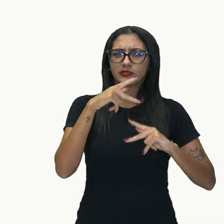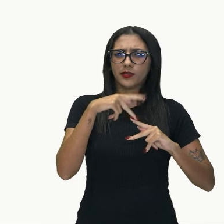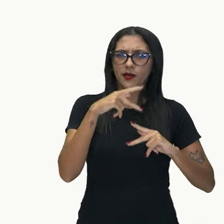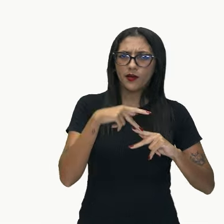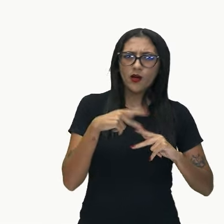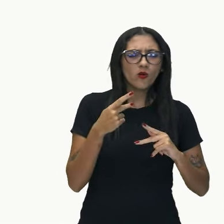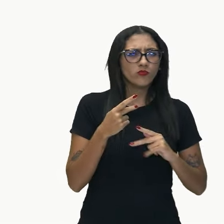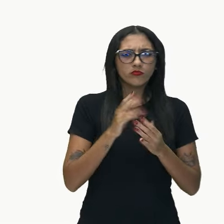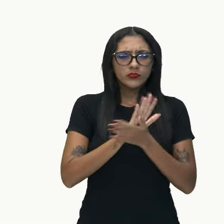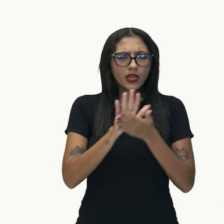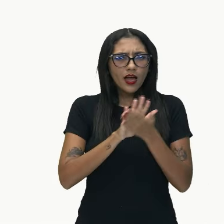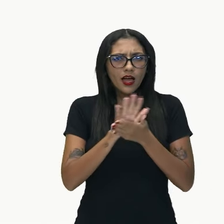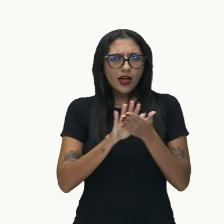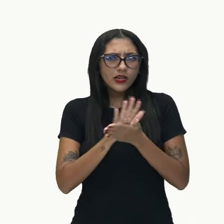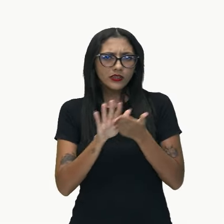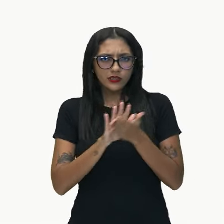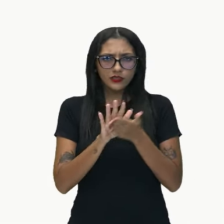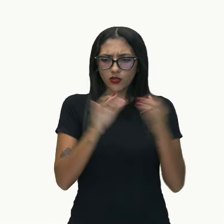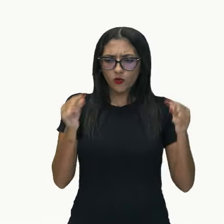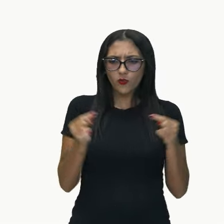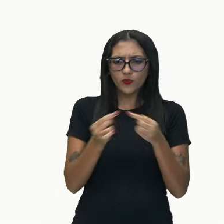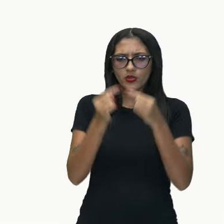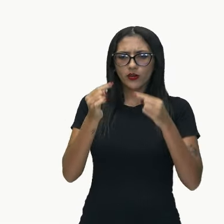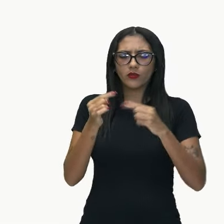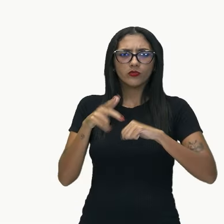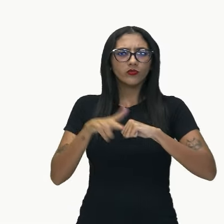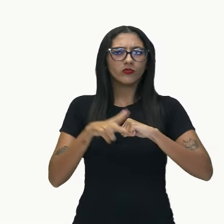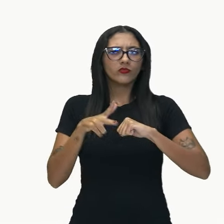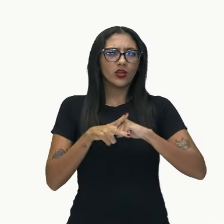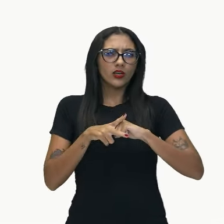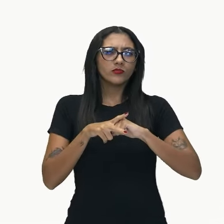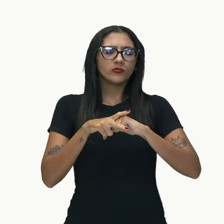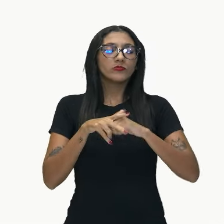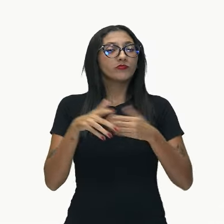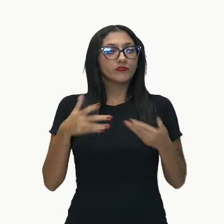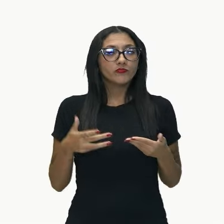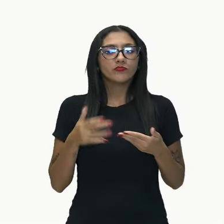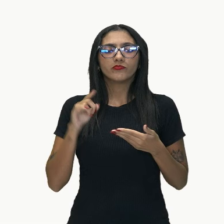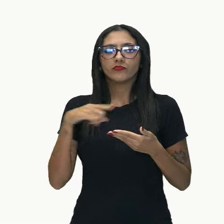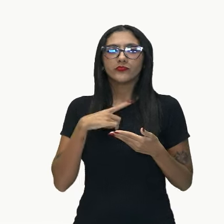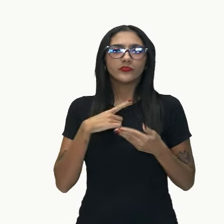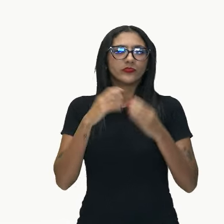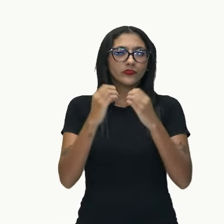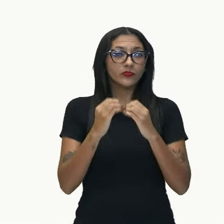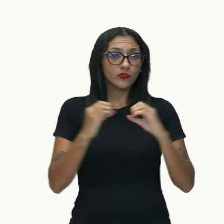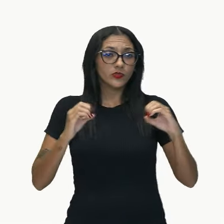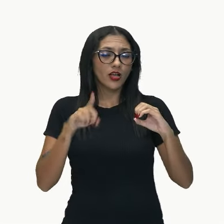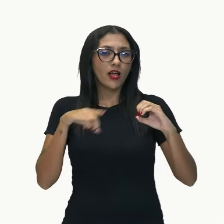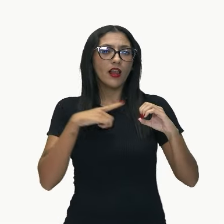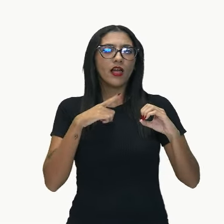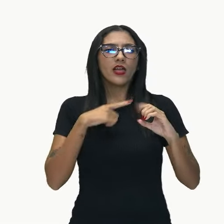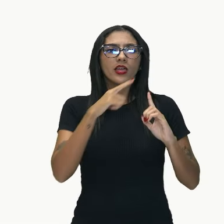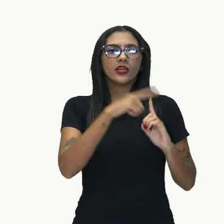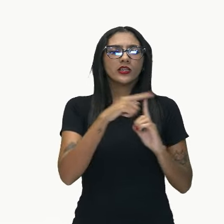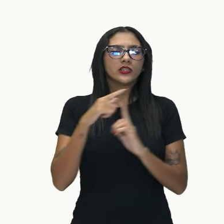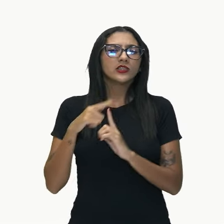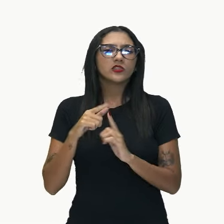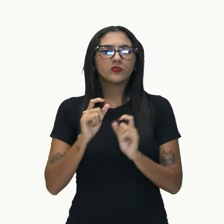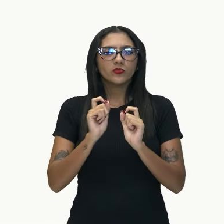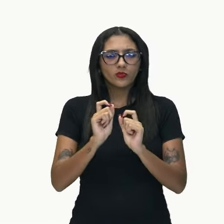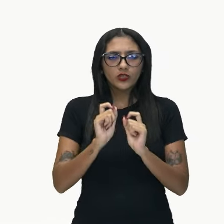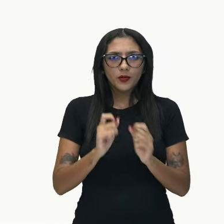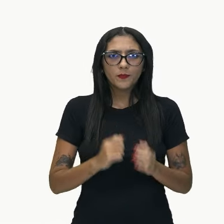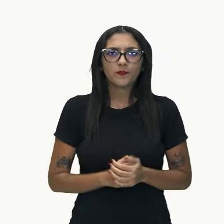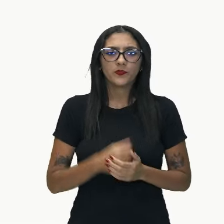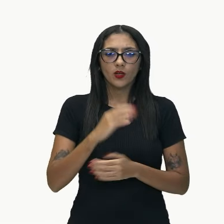preposição entre o verbo e a oração subordinada, eu estou diante de uma oração subordinada que faz papel